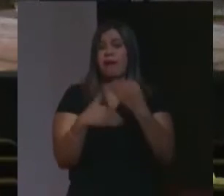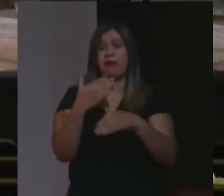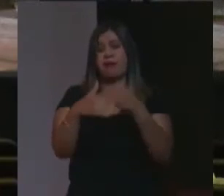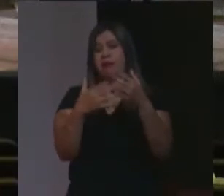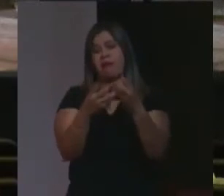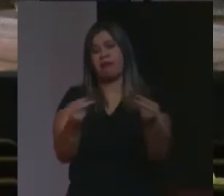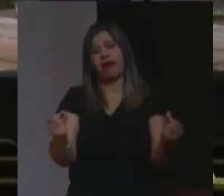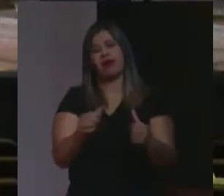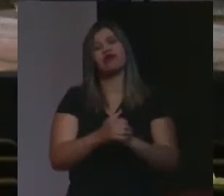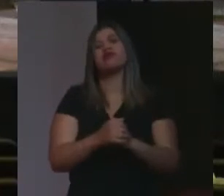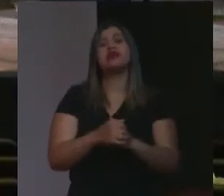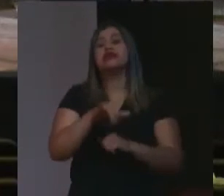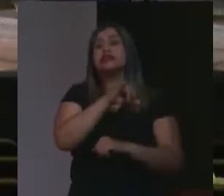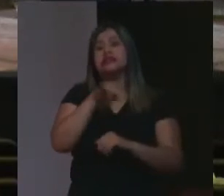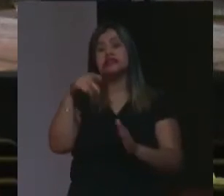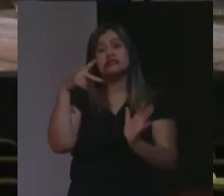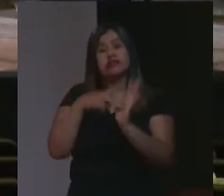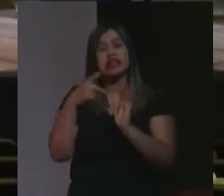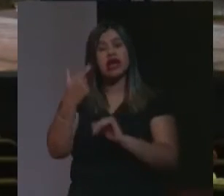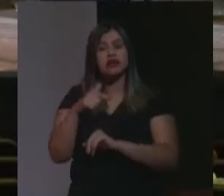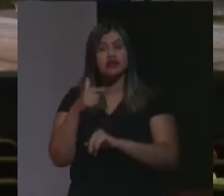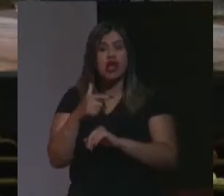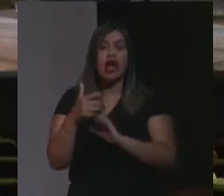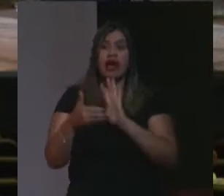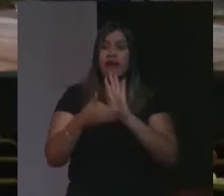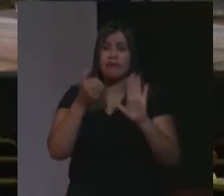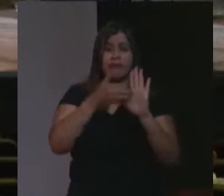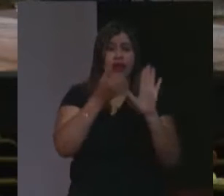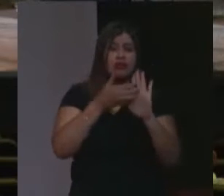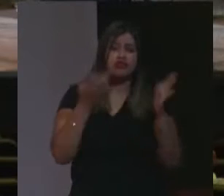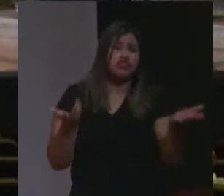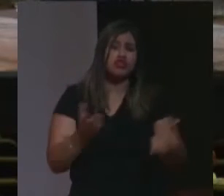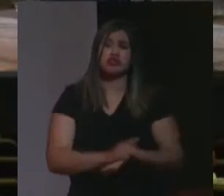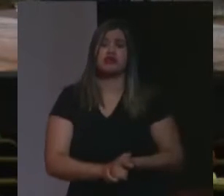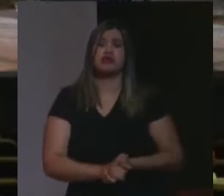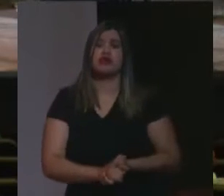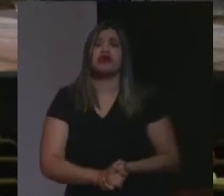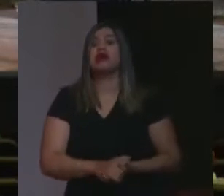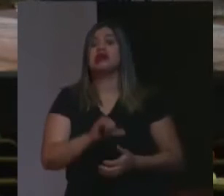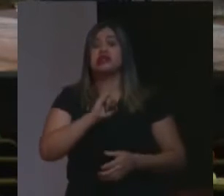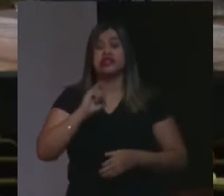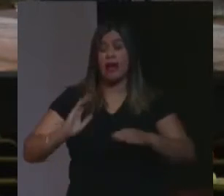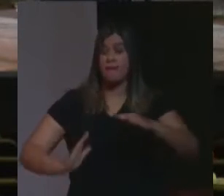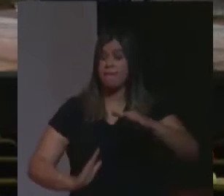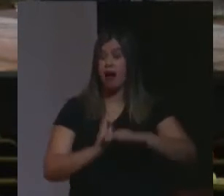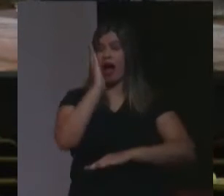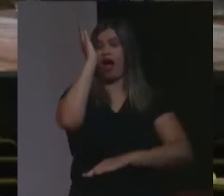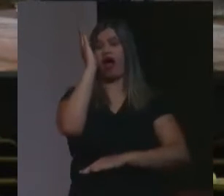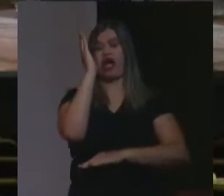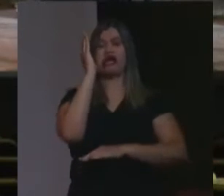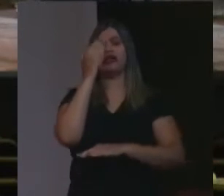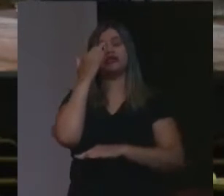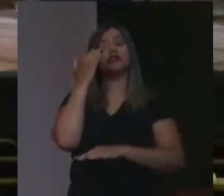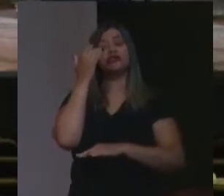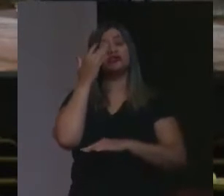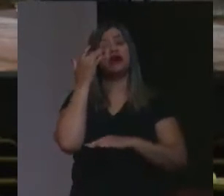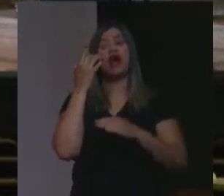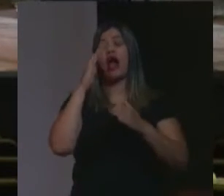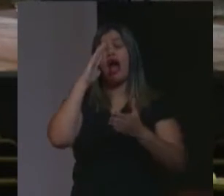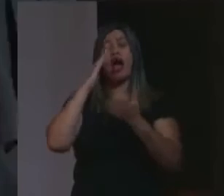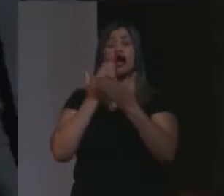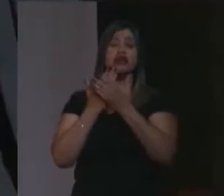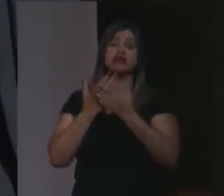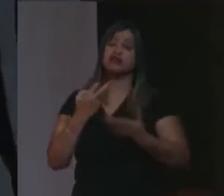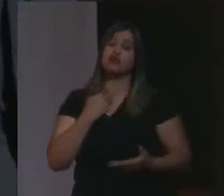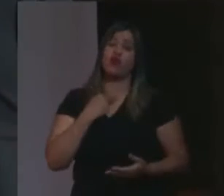tira crédito de tudo aquilo que é verdade. O que não é verdade e é exagero e é excessivo retira a credibilidade